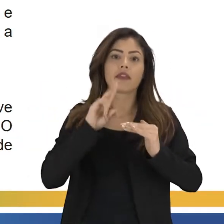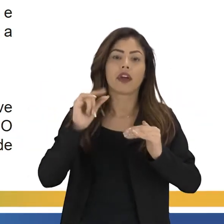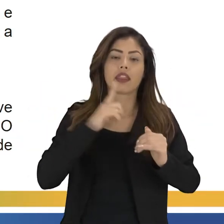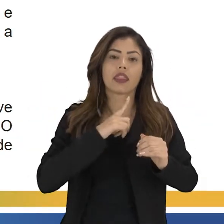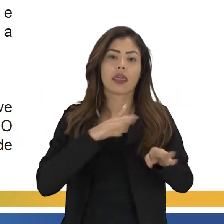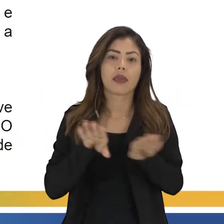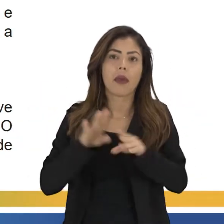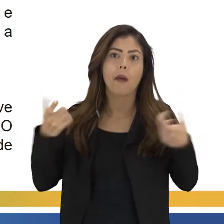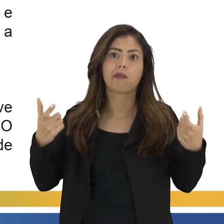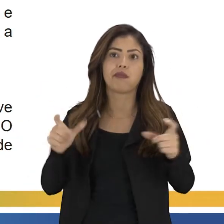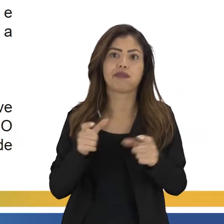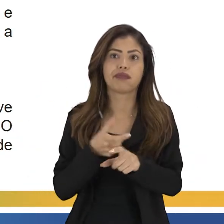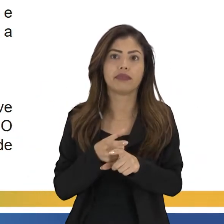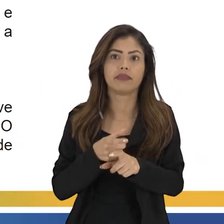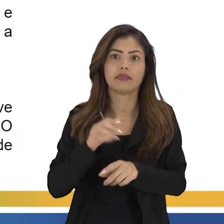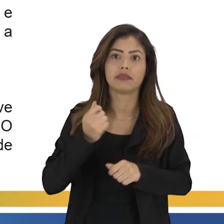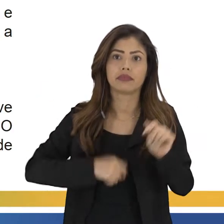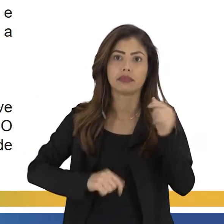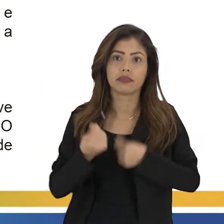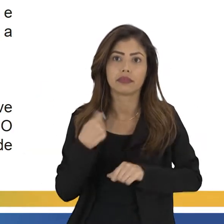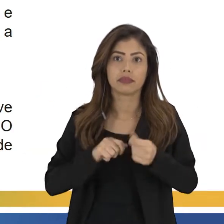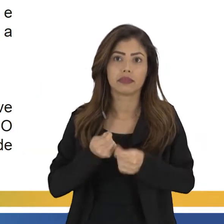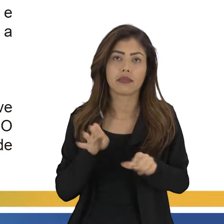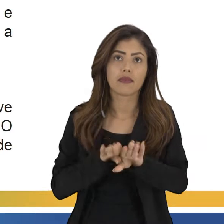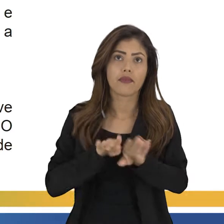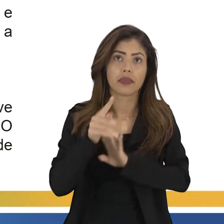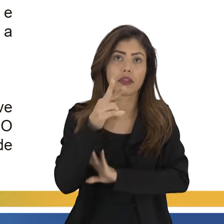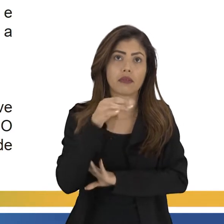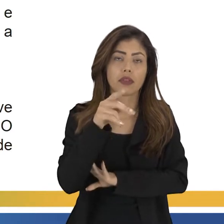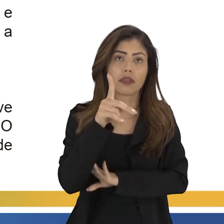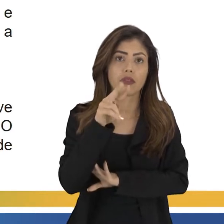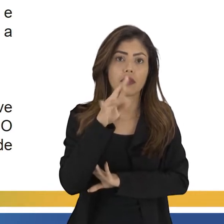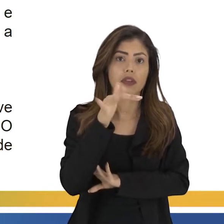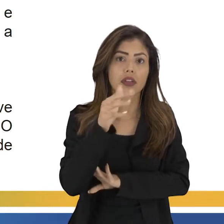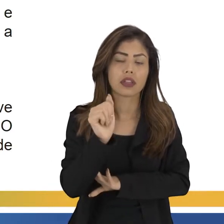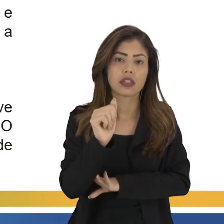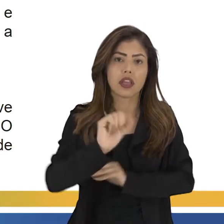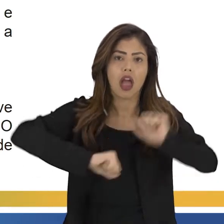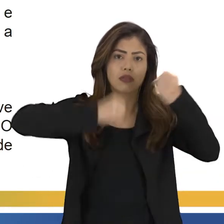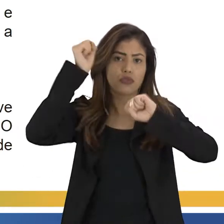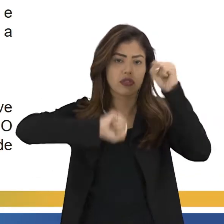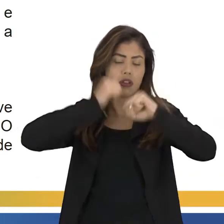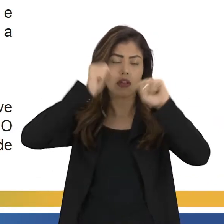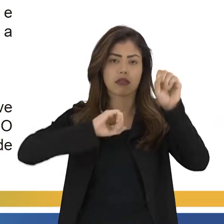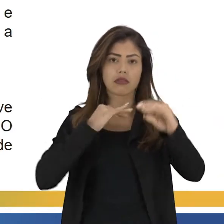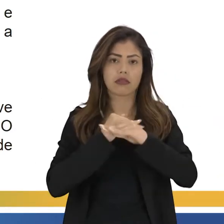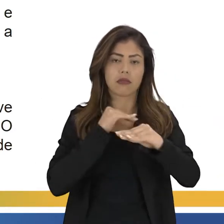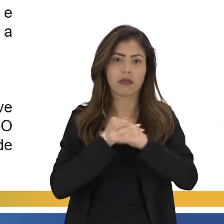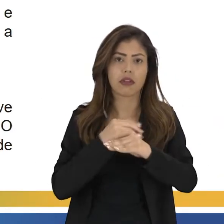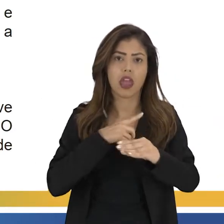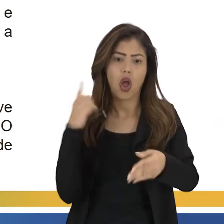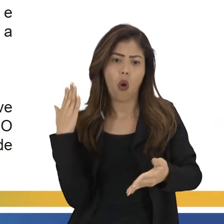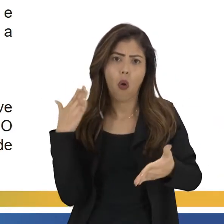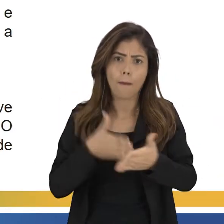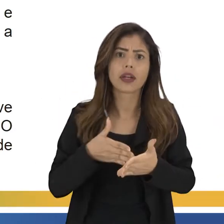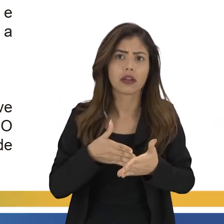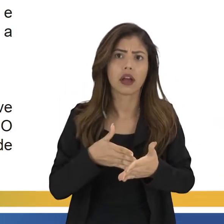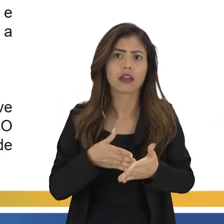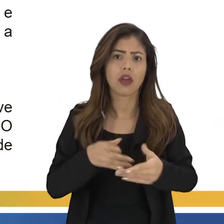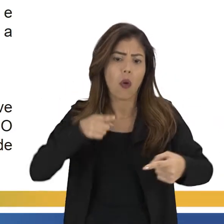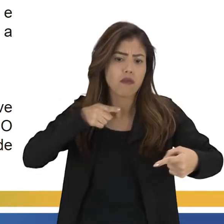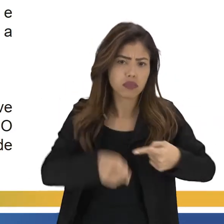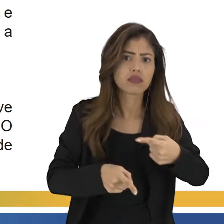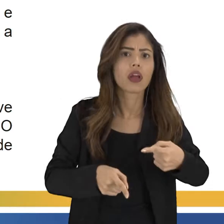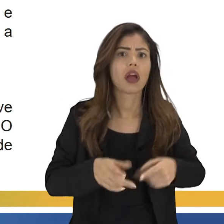redução da atividade econômica, né? Os produtores agrícolas, industriais, eles, então, são obrigados a